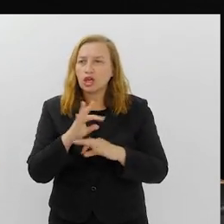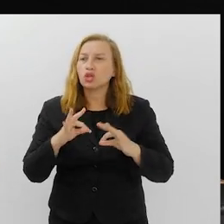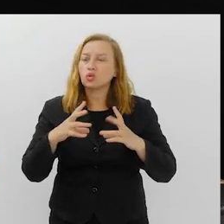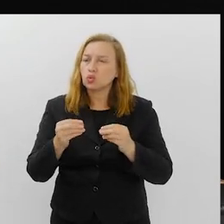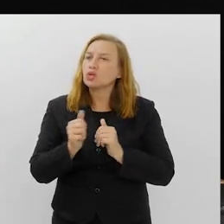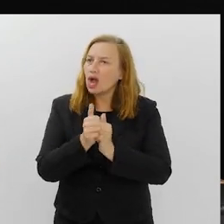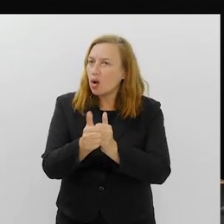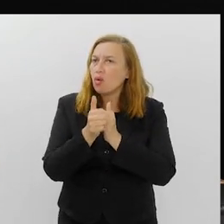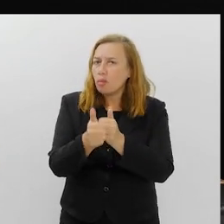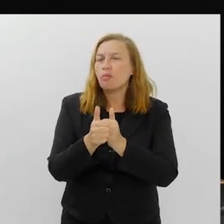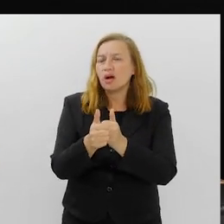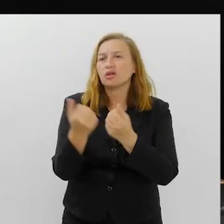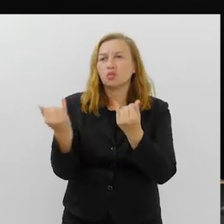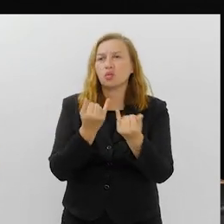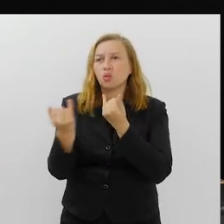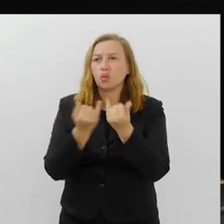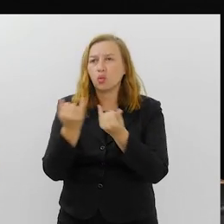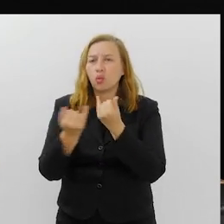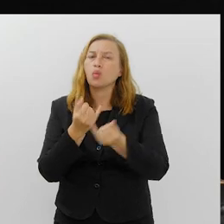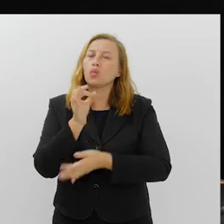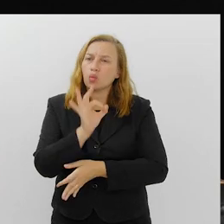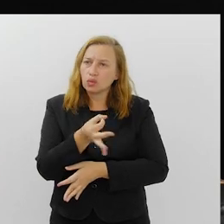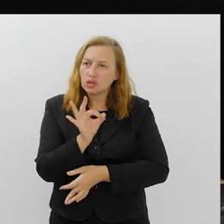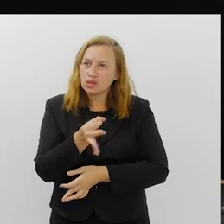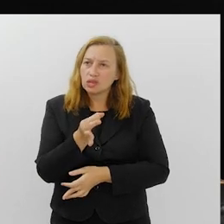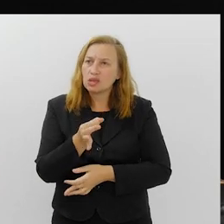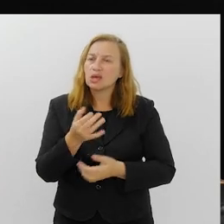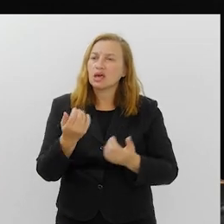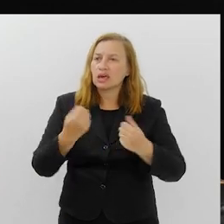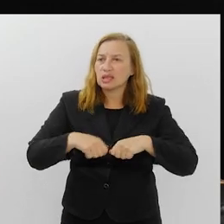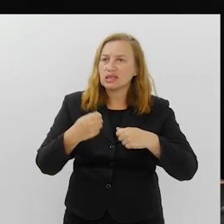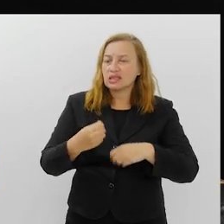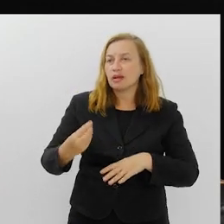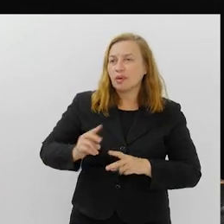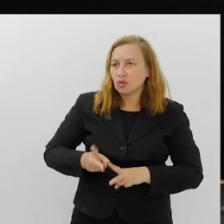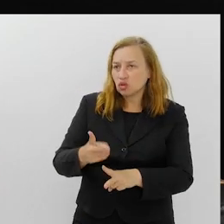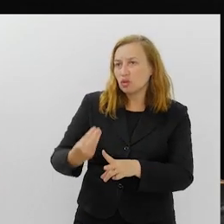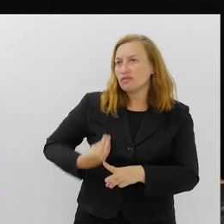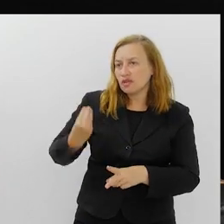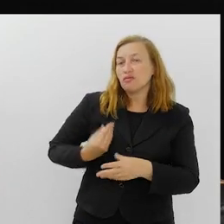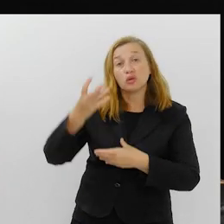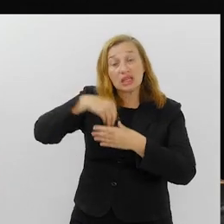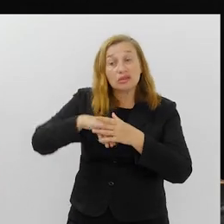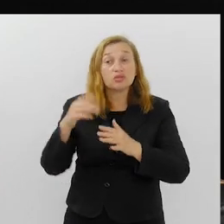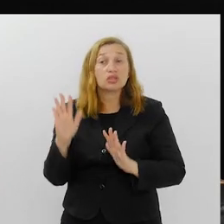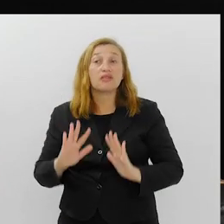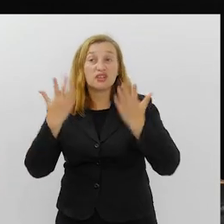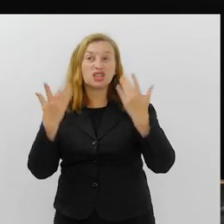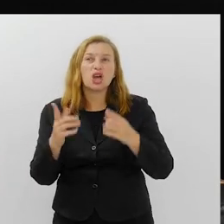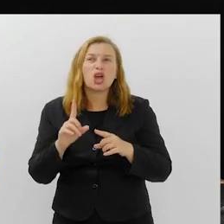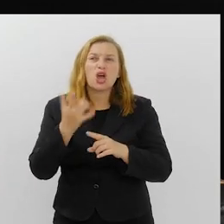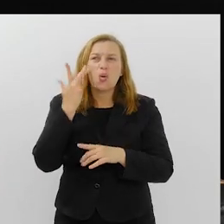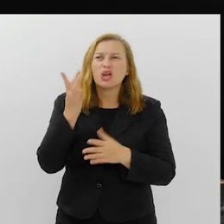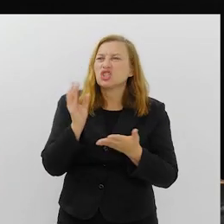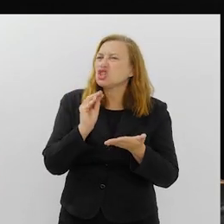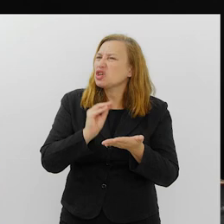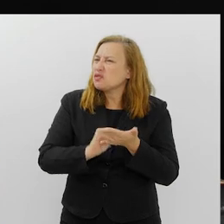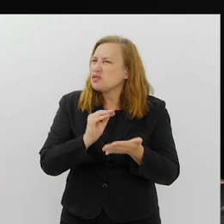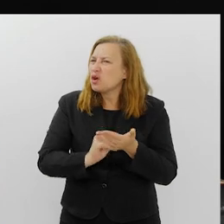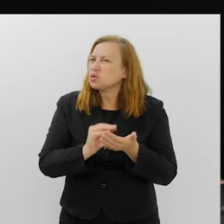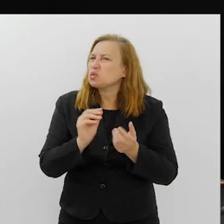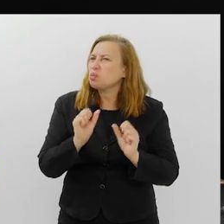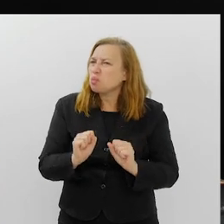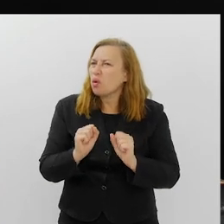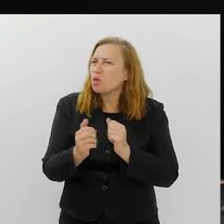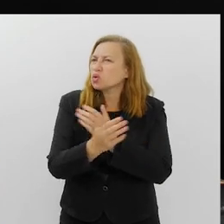ligado e acompanho as transformações, porque isso é necessário para que você se mantenha vivo dentro da festa. Mas acho que falta um pouco do